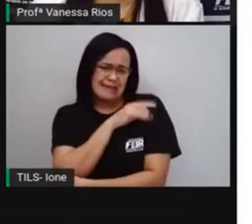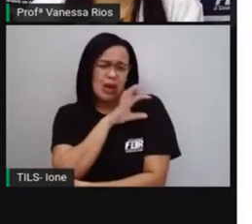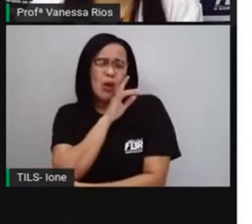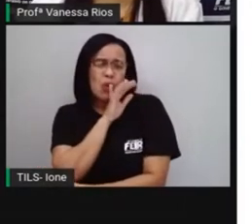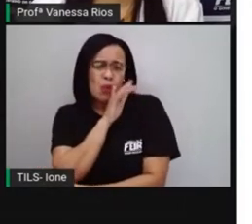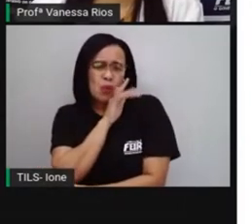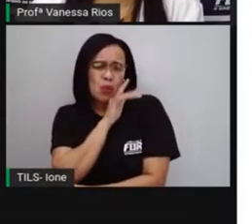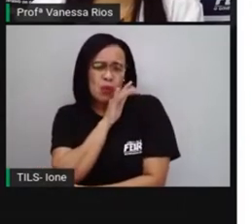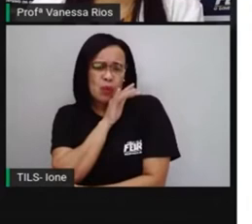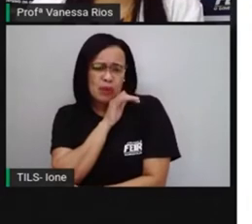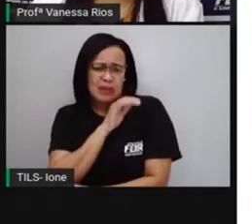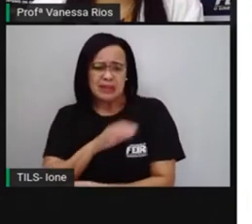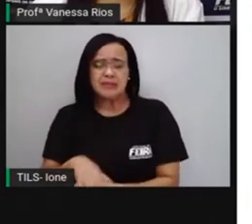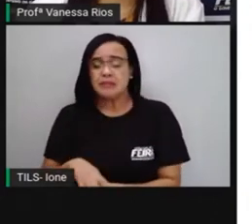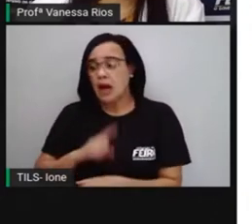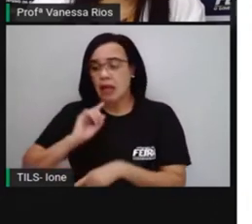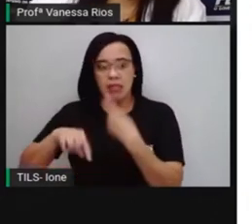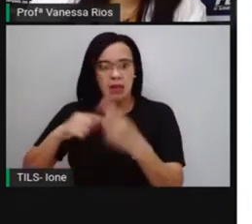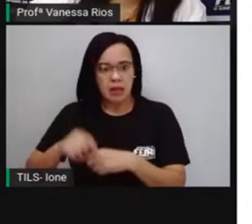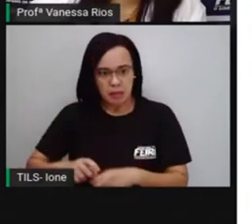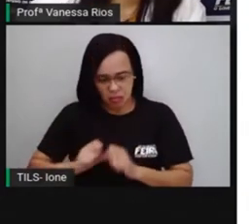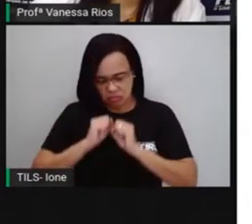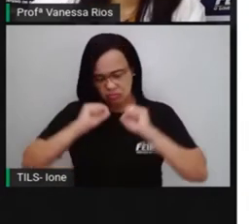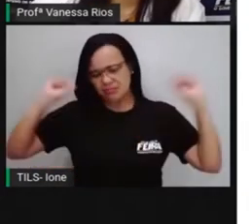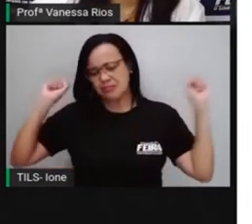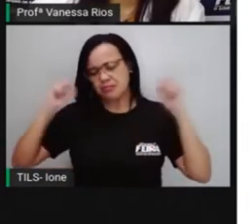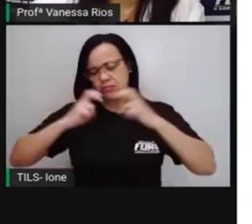ao trabalho no campo, nas lavouras.